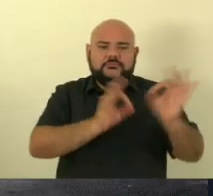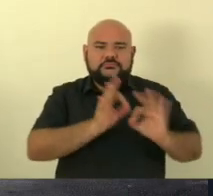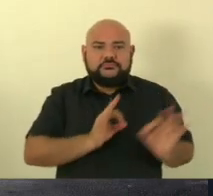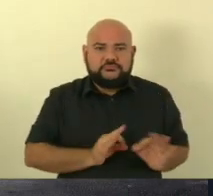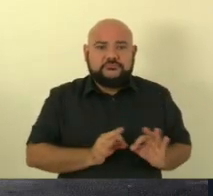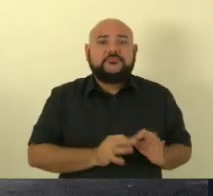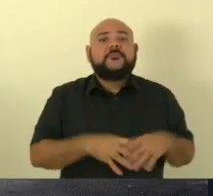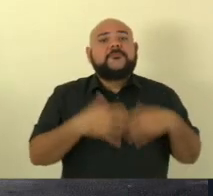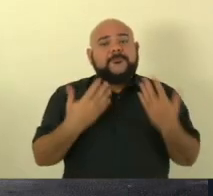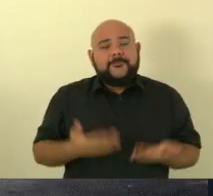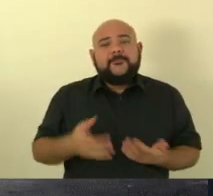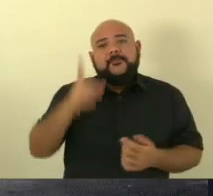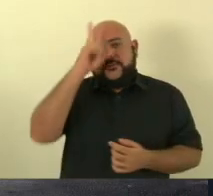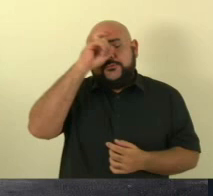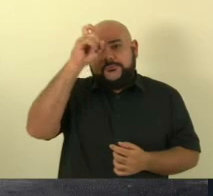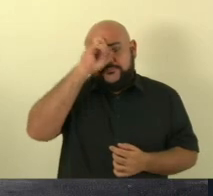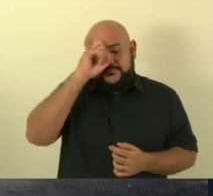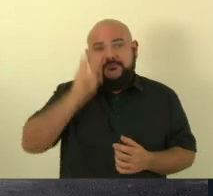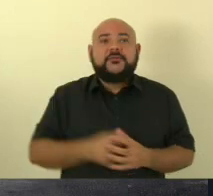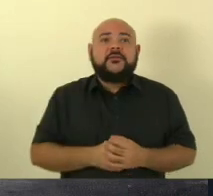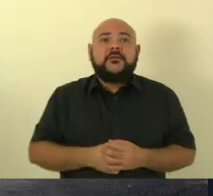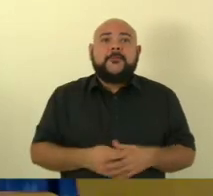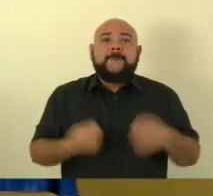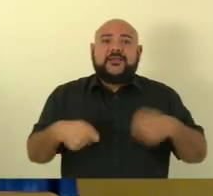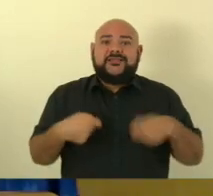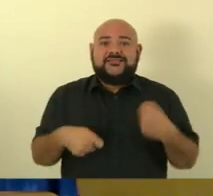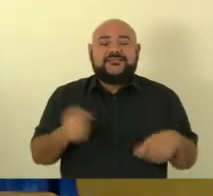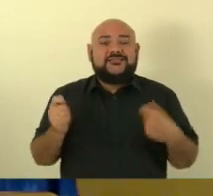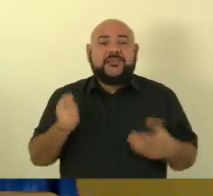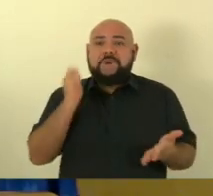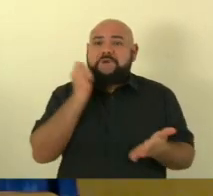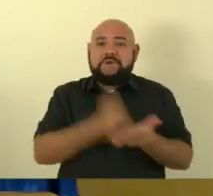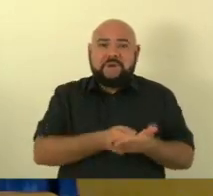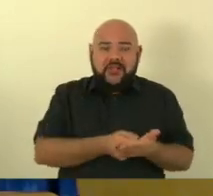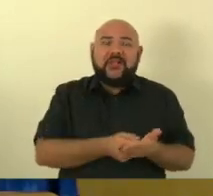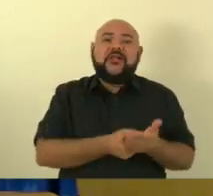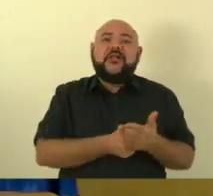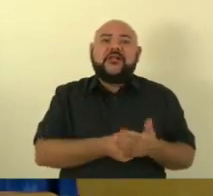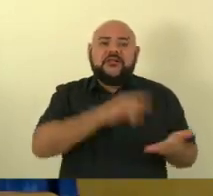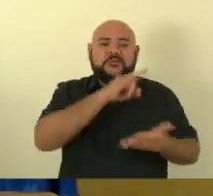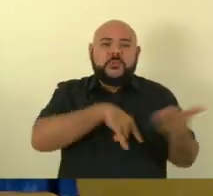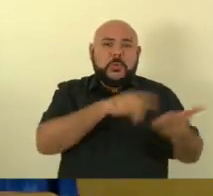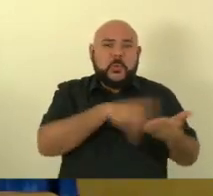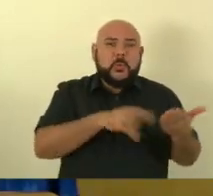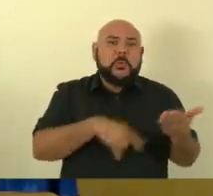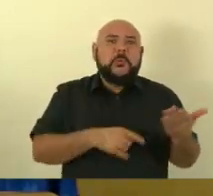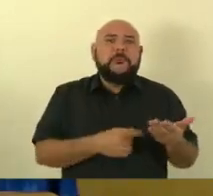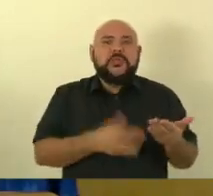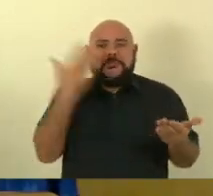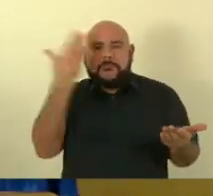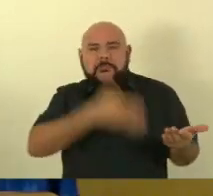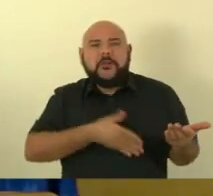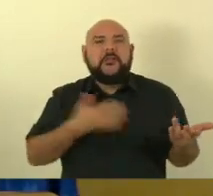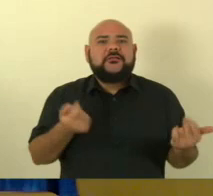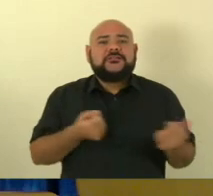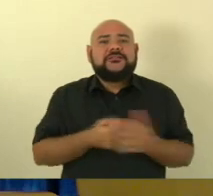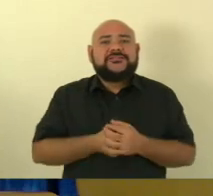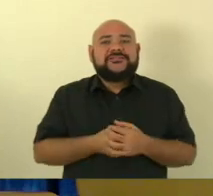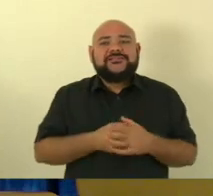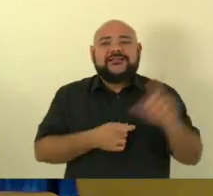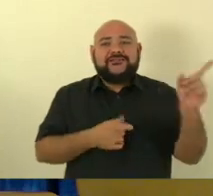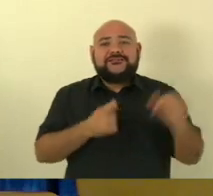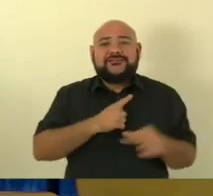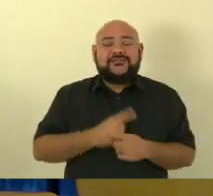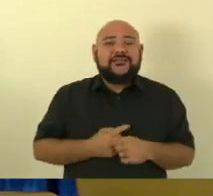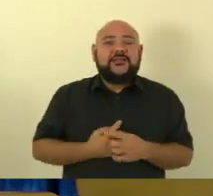Casa de Una deve quase todos seus prestadores de serviços e fornecedores e que tem uma dívida de aproximadamente um milhão e